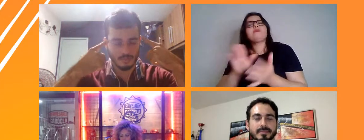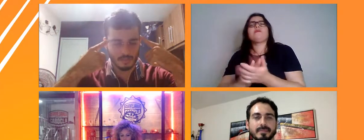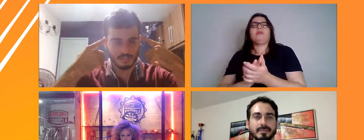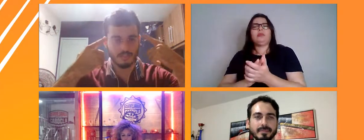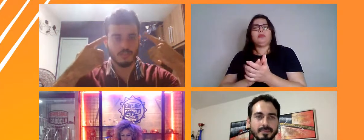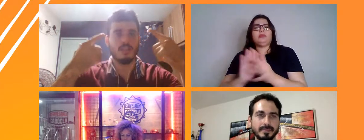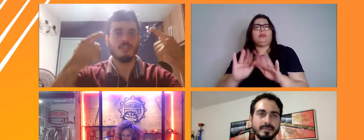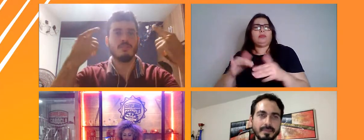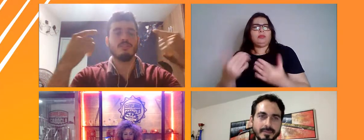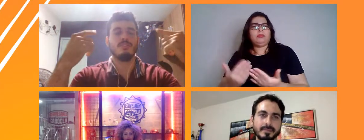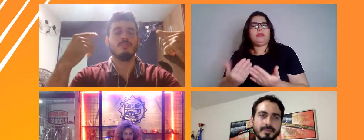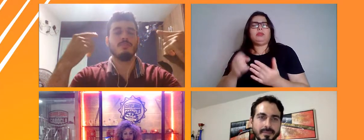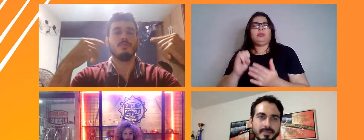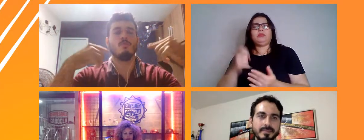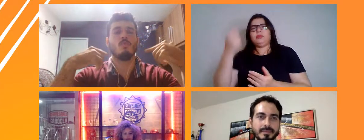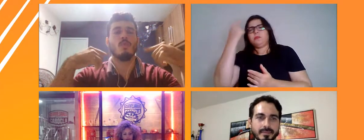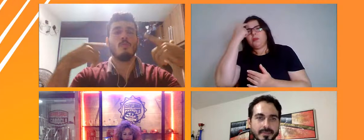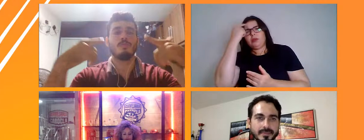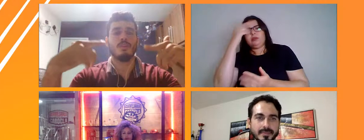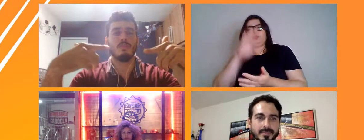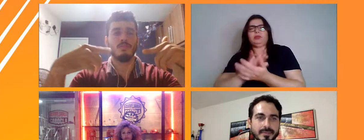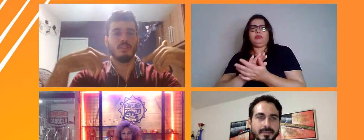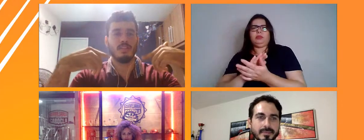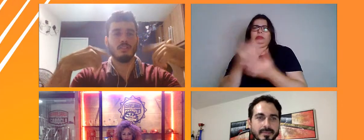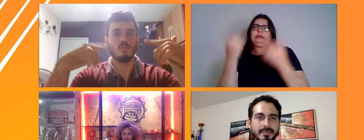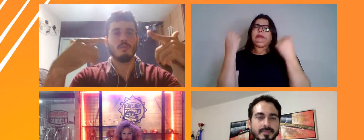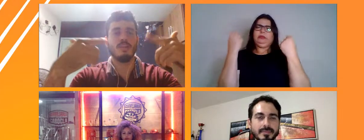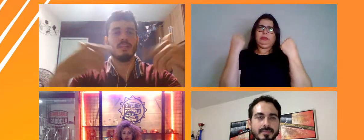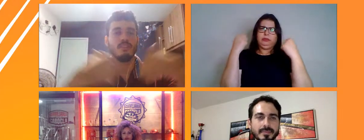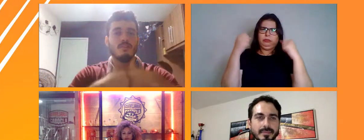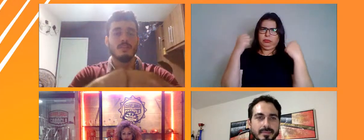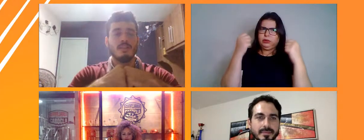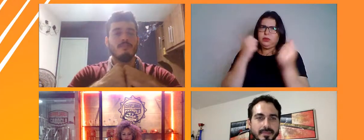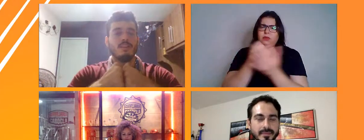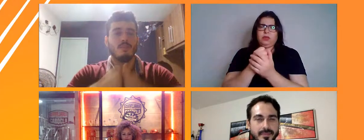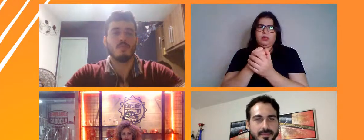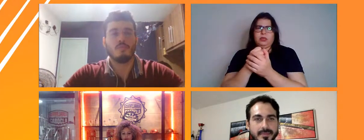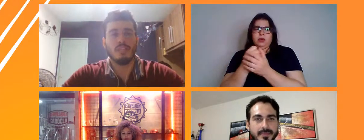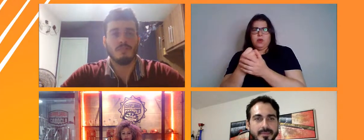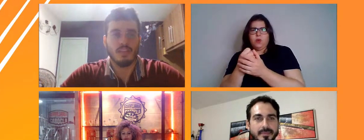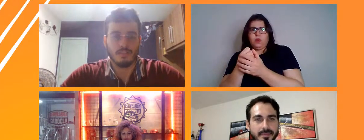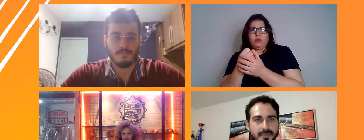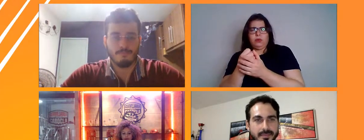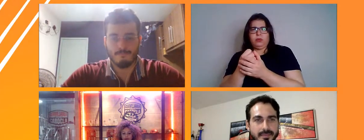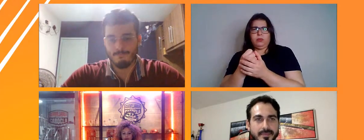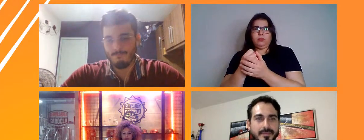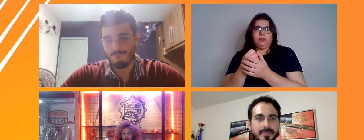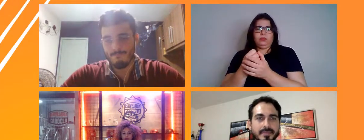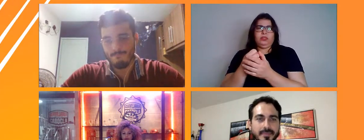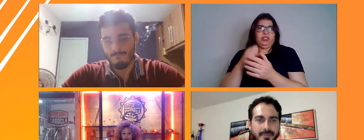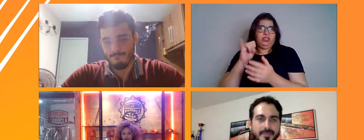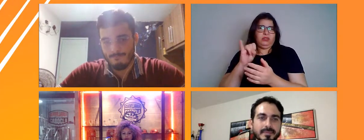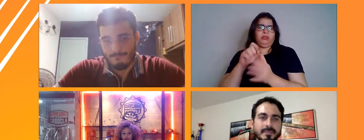bota isso na sua cabeça, não trata o exercício físico como uma opção, você trata como uma obrigação, fica muito mais fácil.